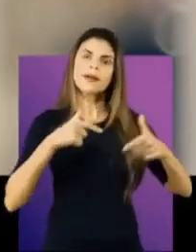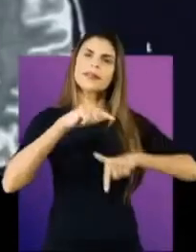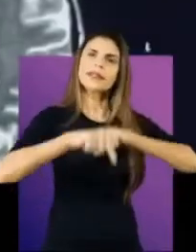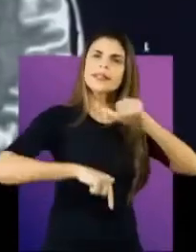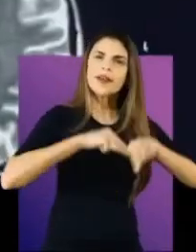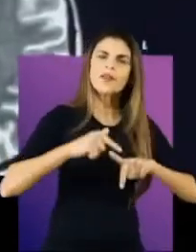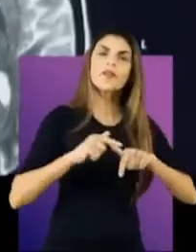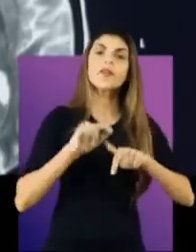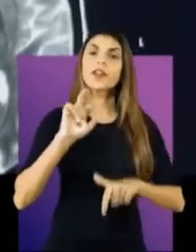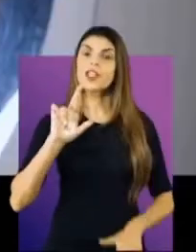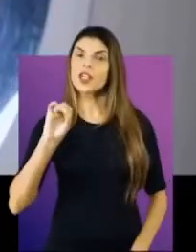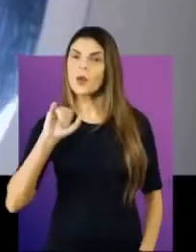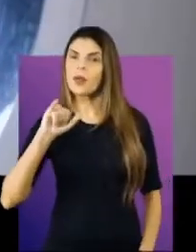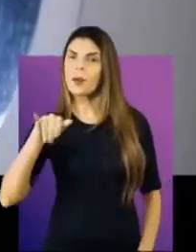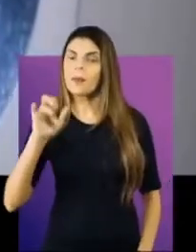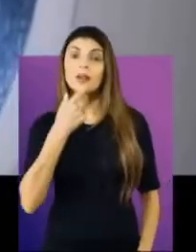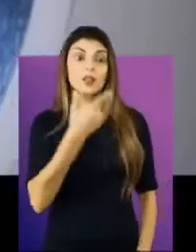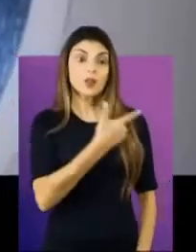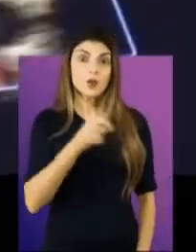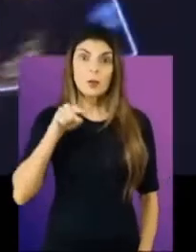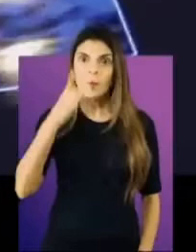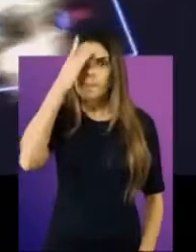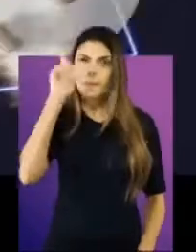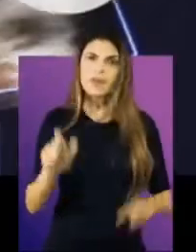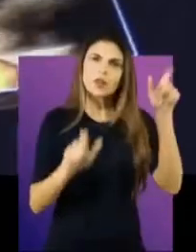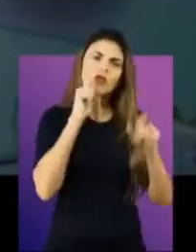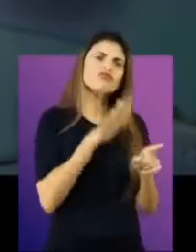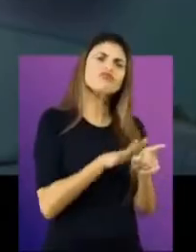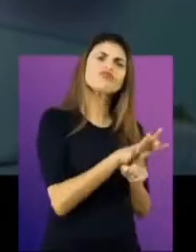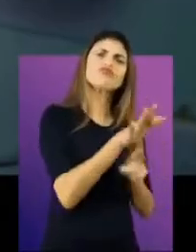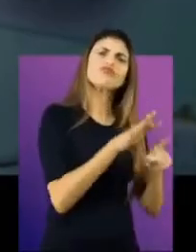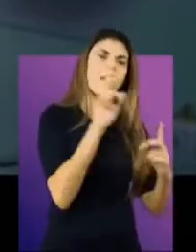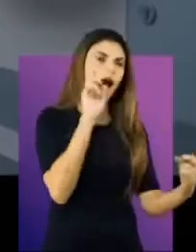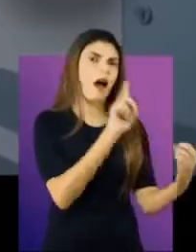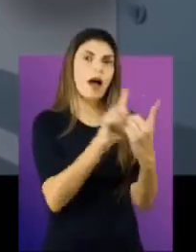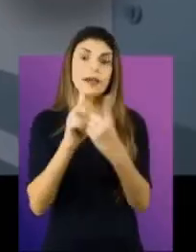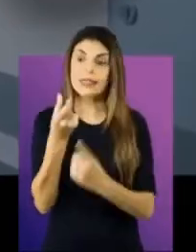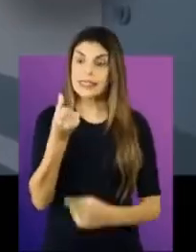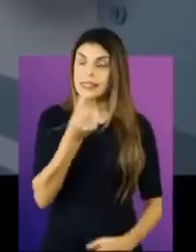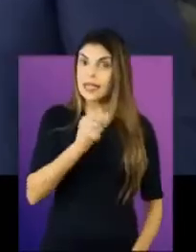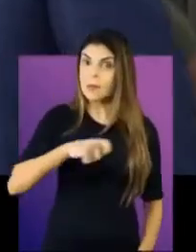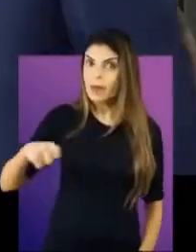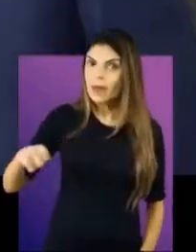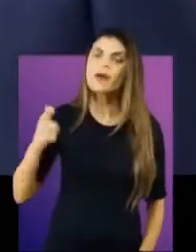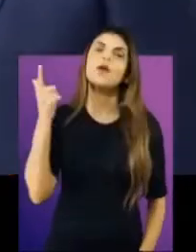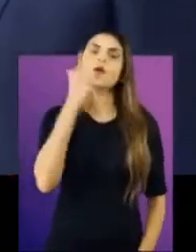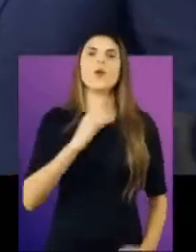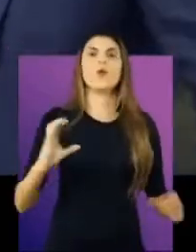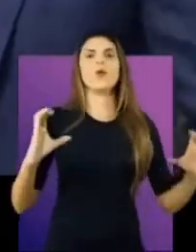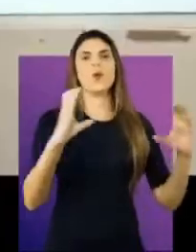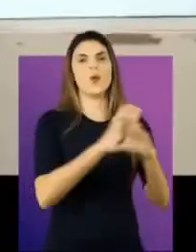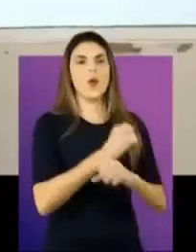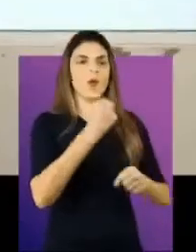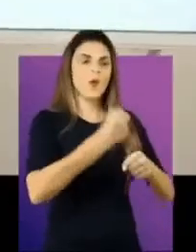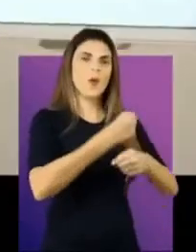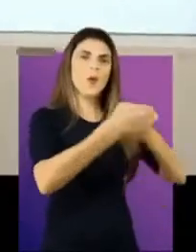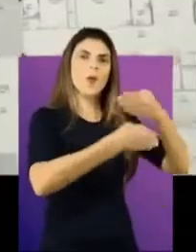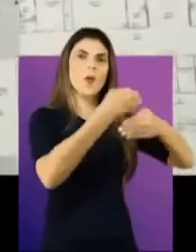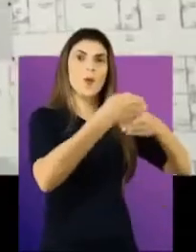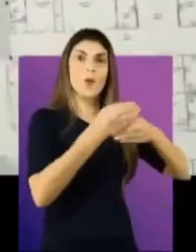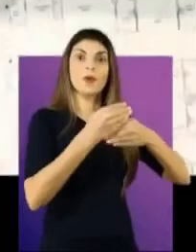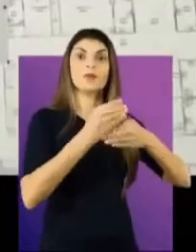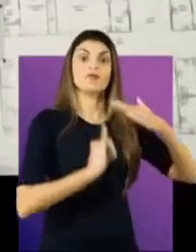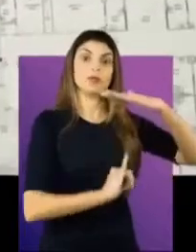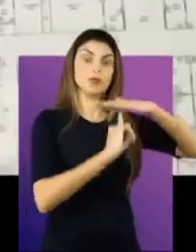equipamento. Com a ampliação dos serviços do Rio Imagem, 200 mil pessoas já foram atendidas. E nos próximos seis meses, será